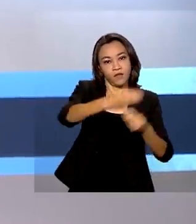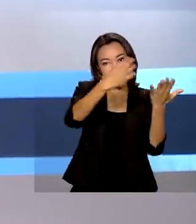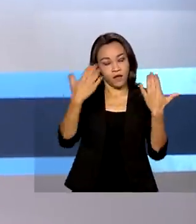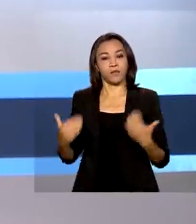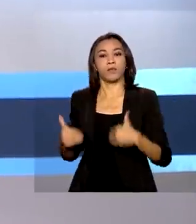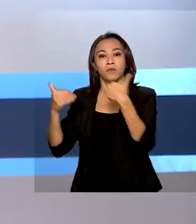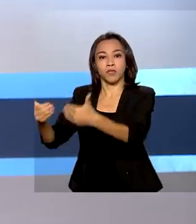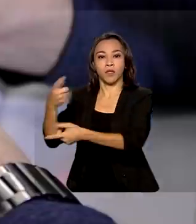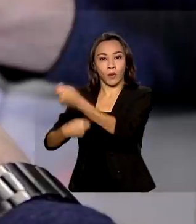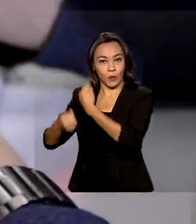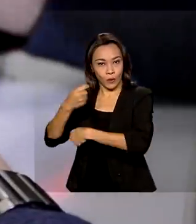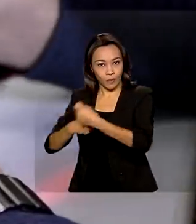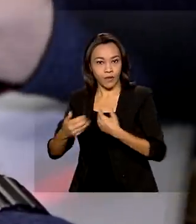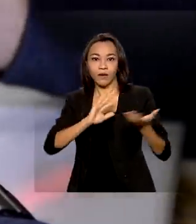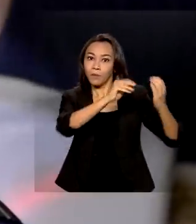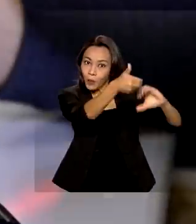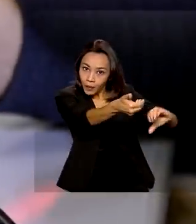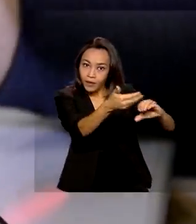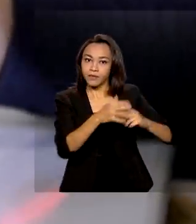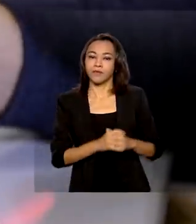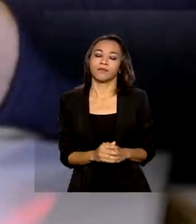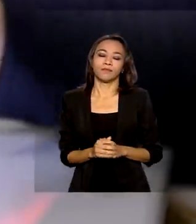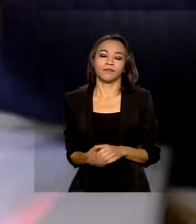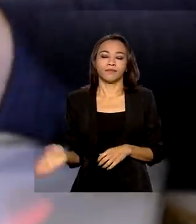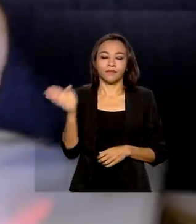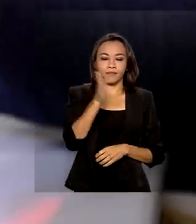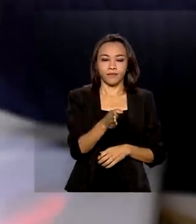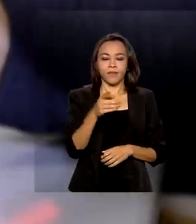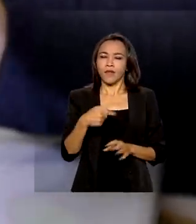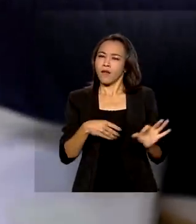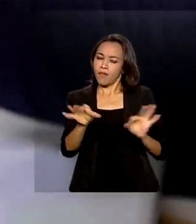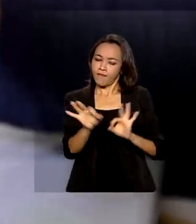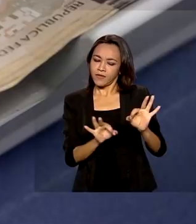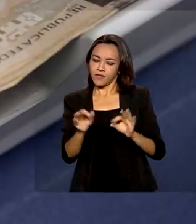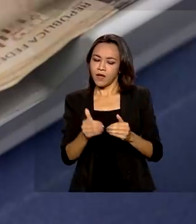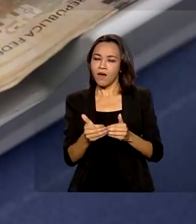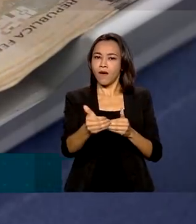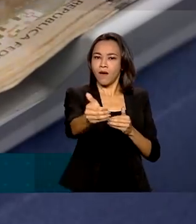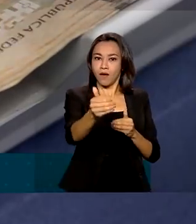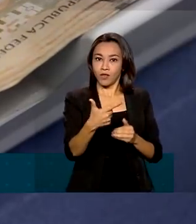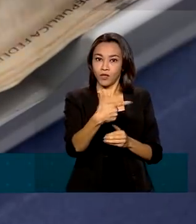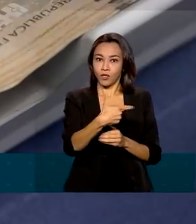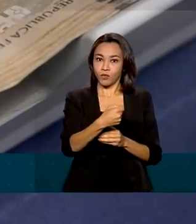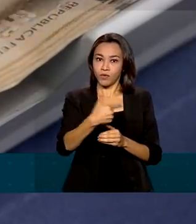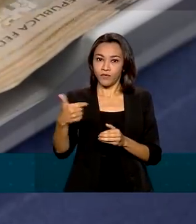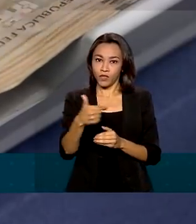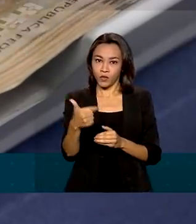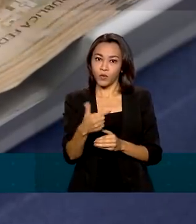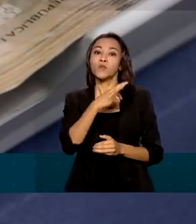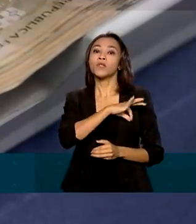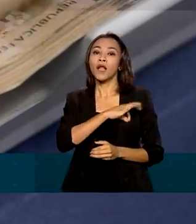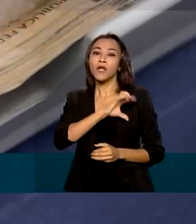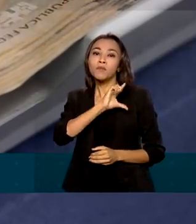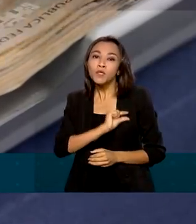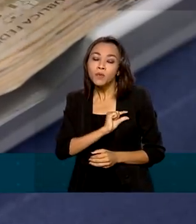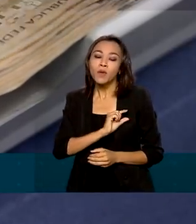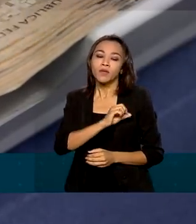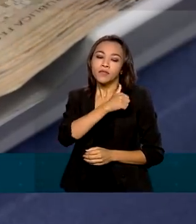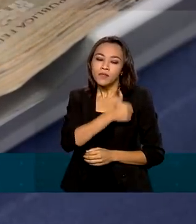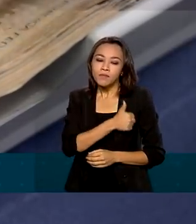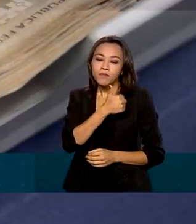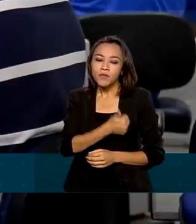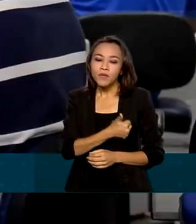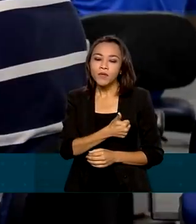Congresso Nacional. A previsão para 2022 é que o salário mínimo seja de 1.169